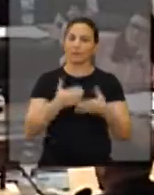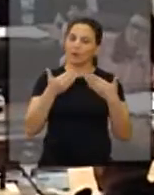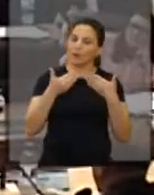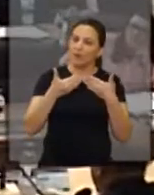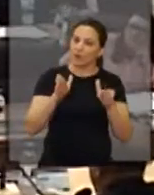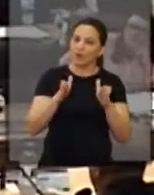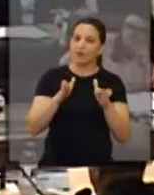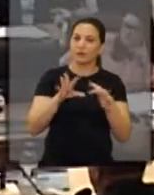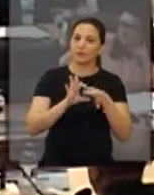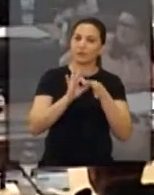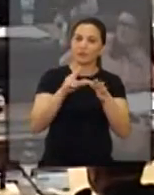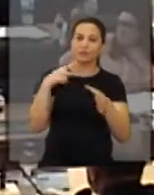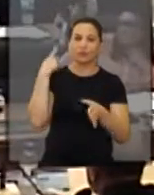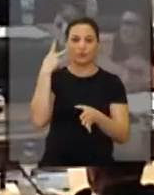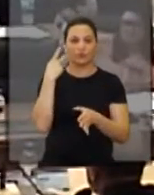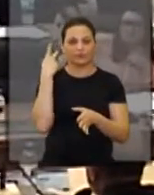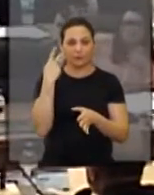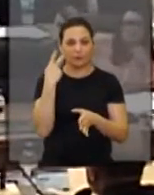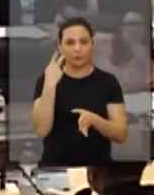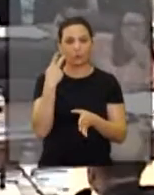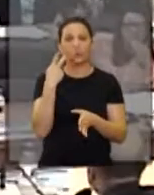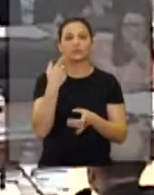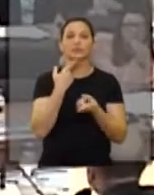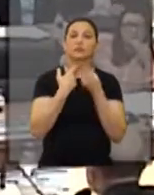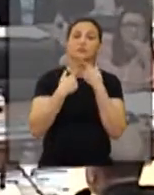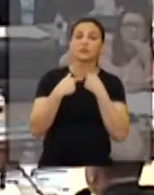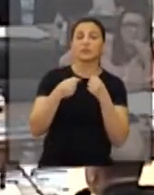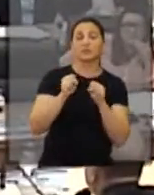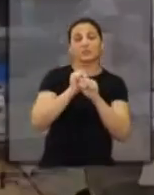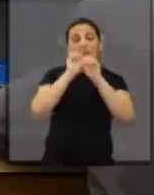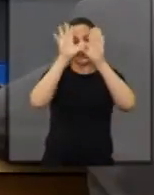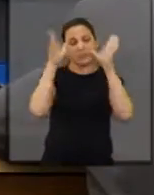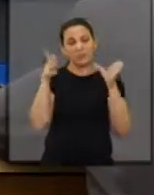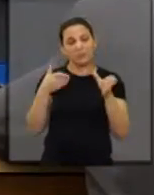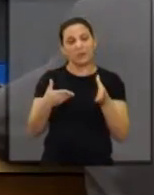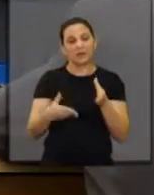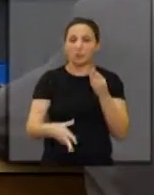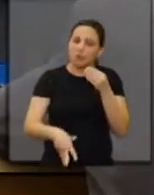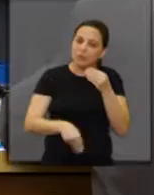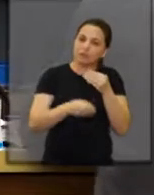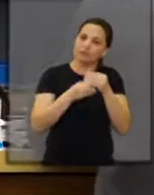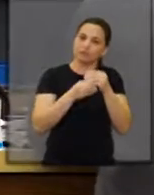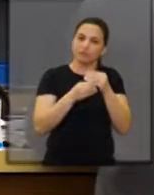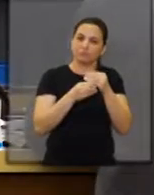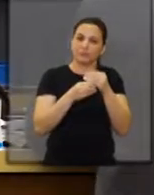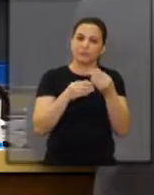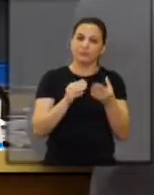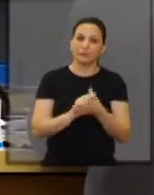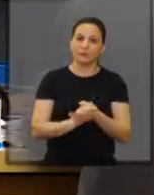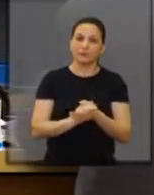Bom, eu vou abrir aos vereadores, aqueles que desejam algum esclarecimento adicional.